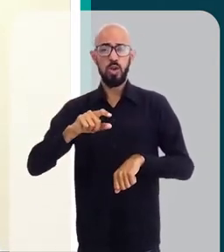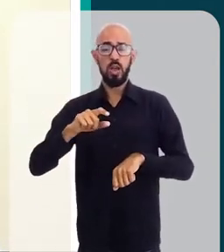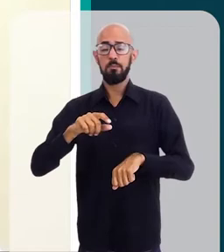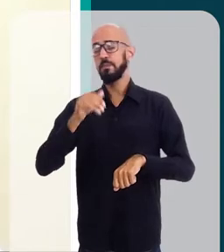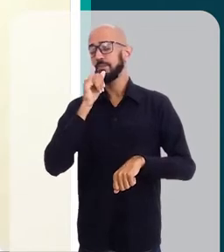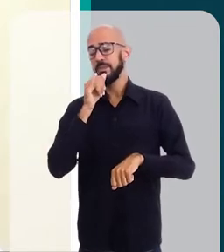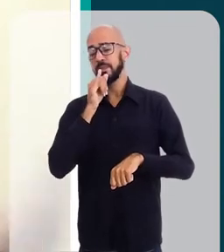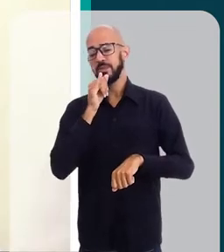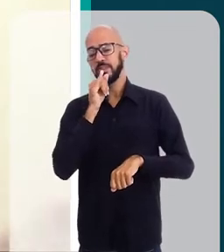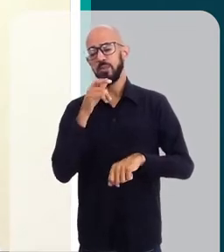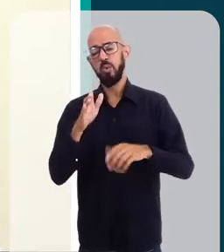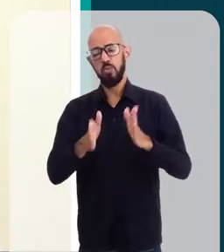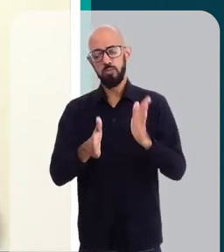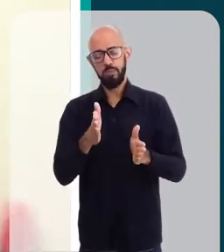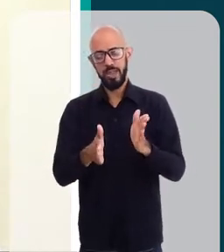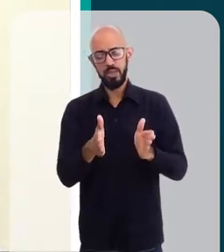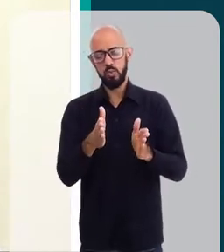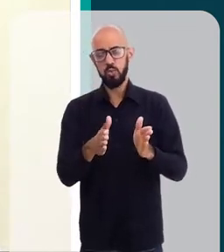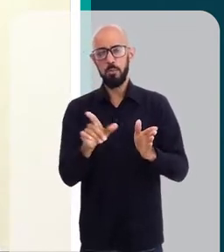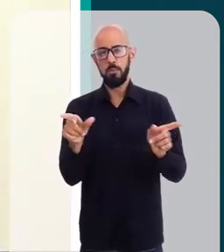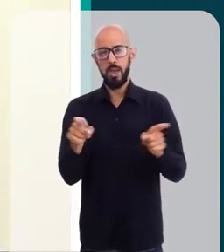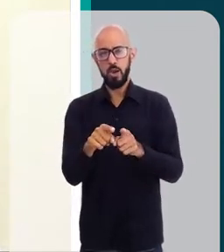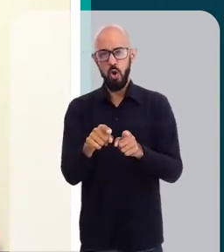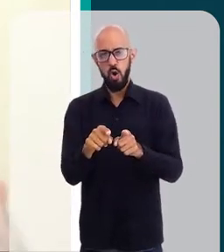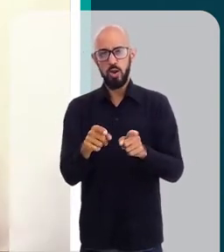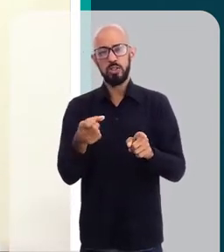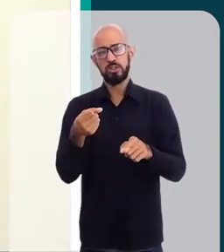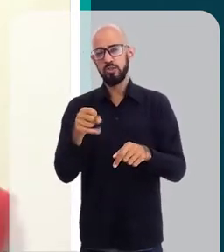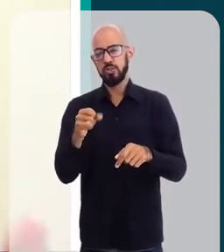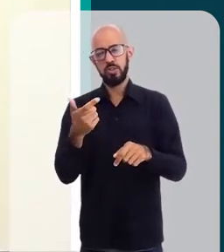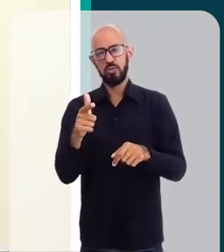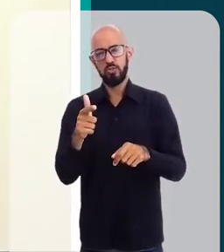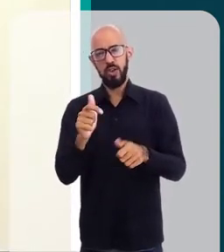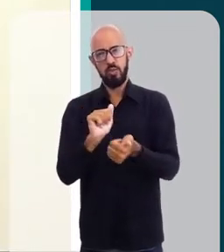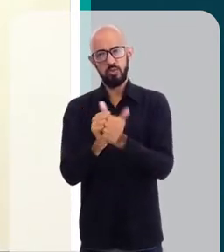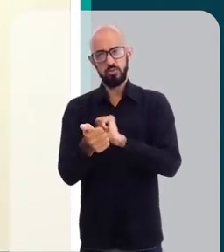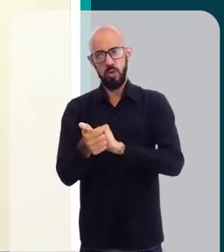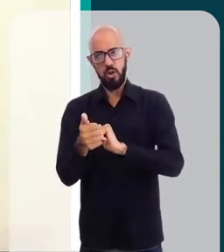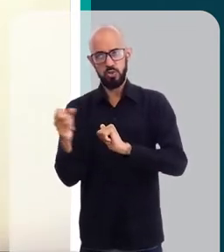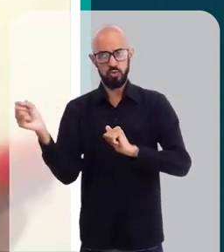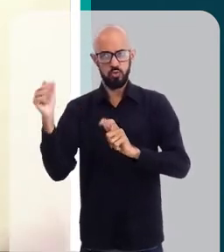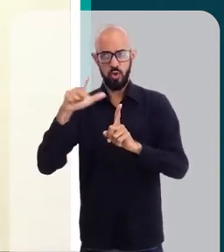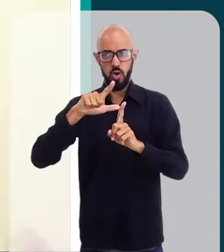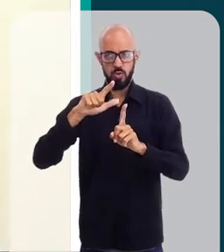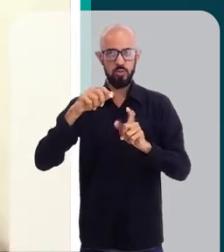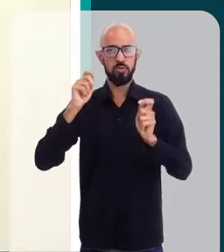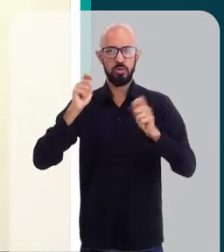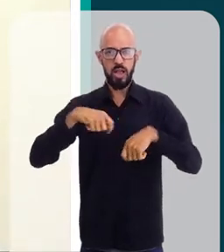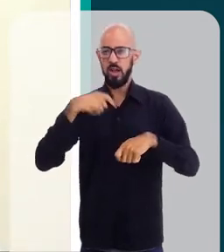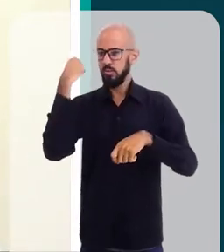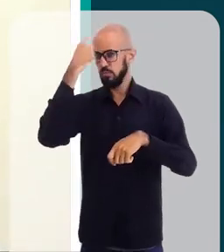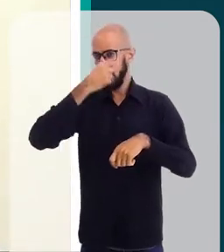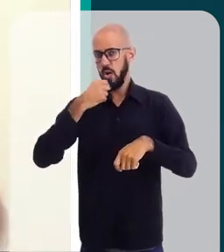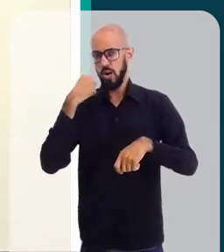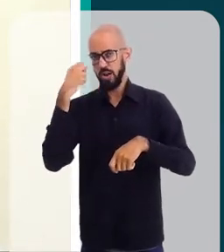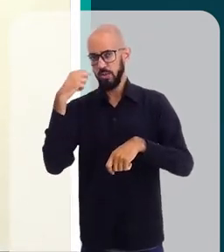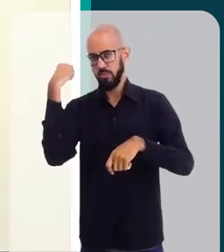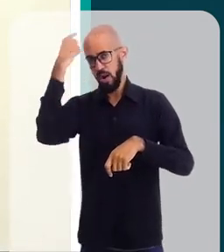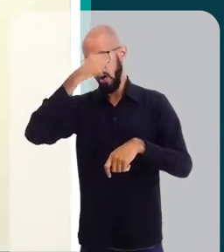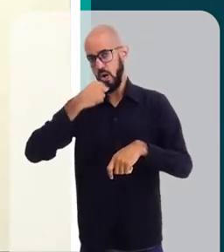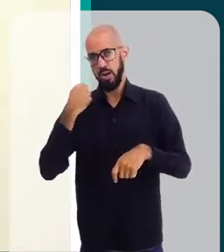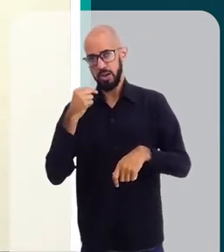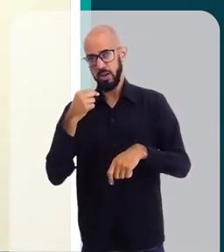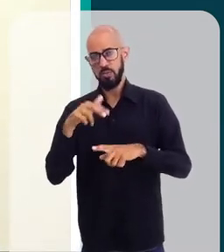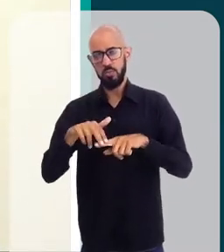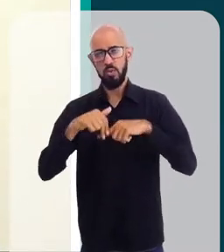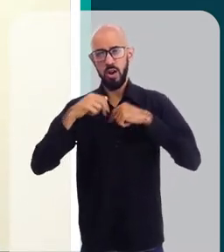Se você não tiver praticado algum esporte ao sol, aí você pode até aplicar de uma em uma hora, por causa de